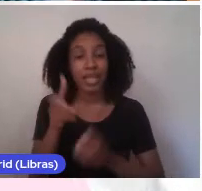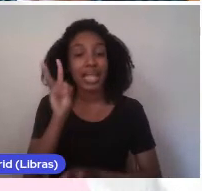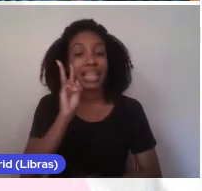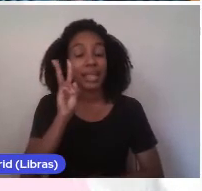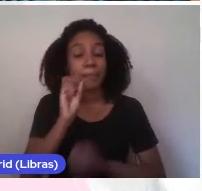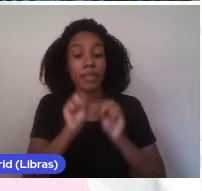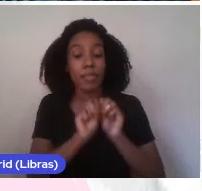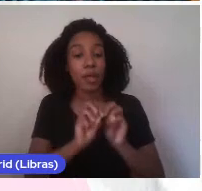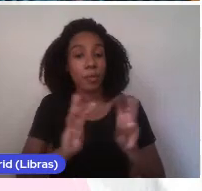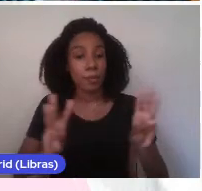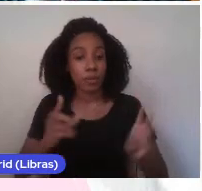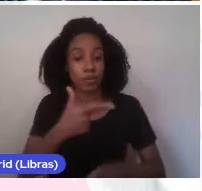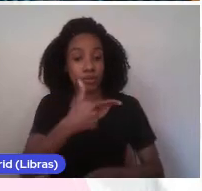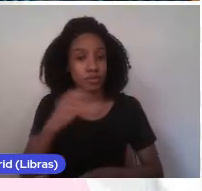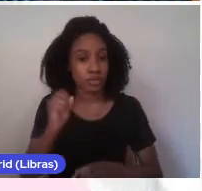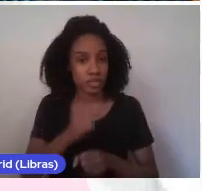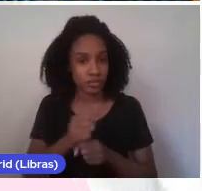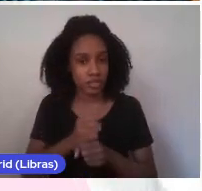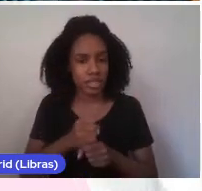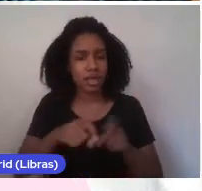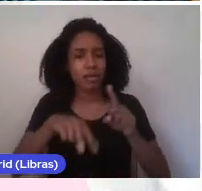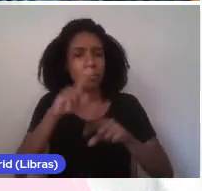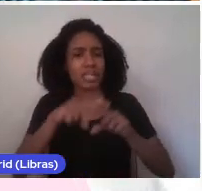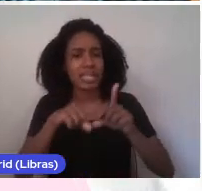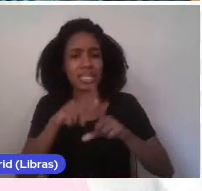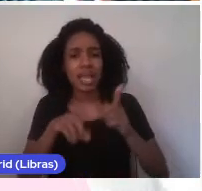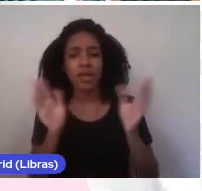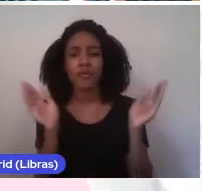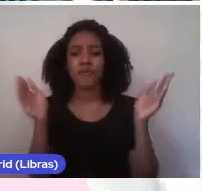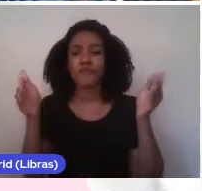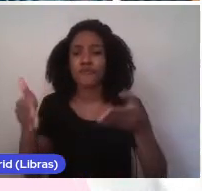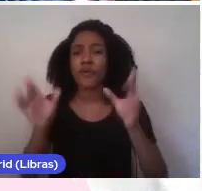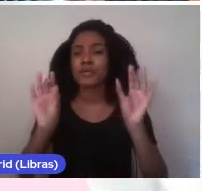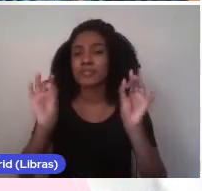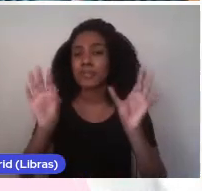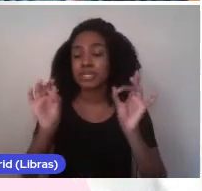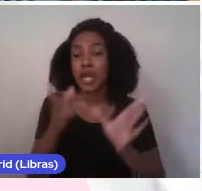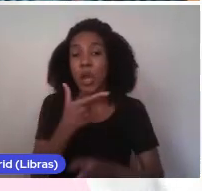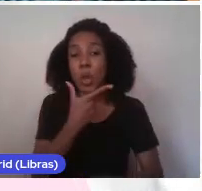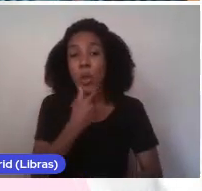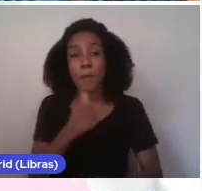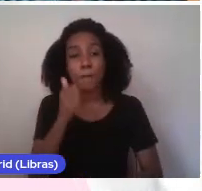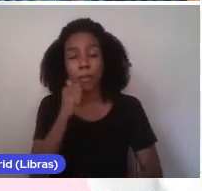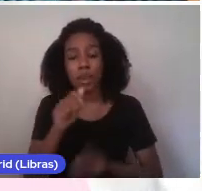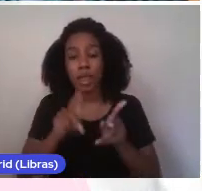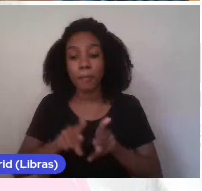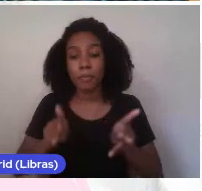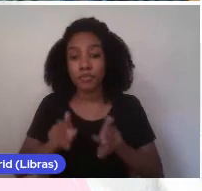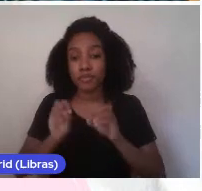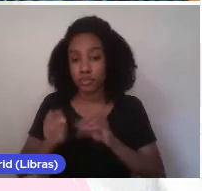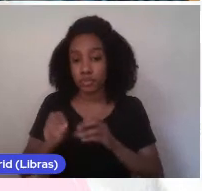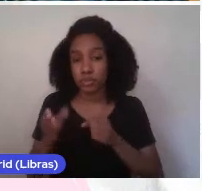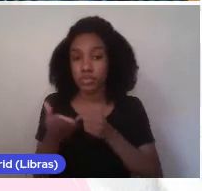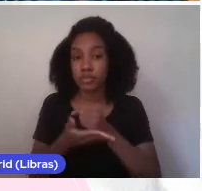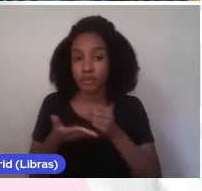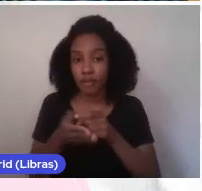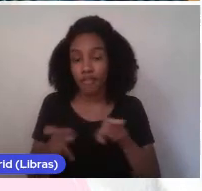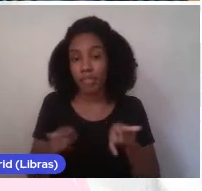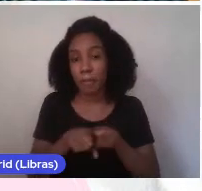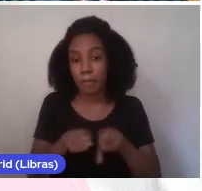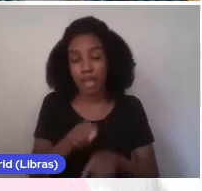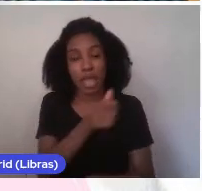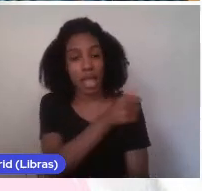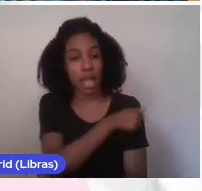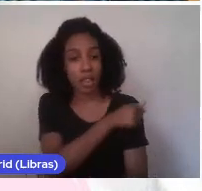Bicentenário e seus materiais se destinam fundamentalmente às professoras e professores do ensino básico, seus alunos e alunas.